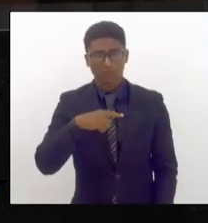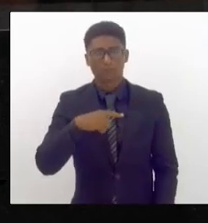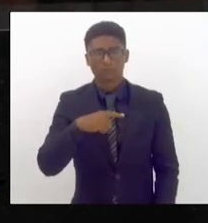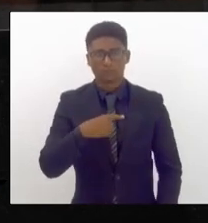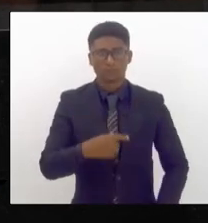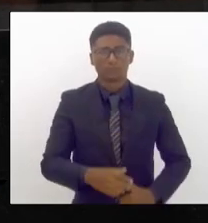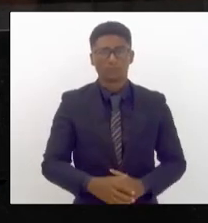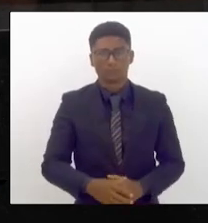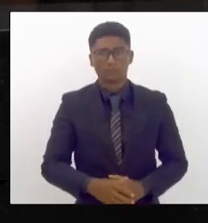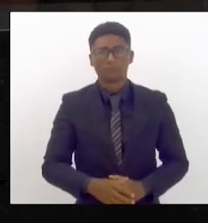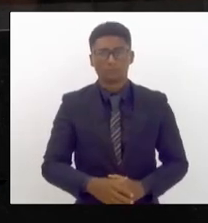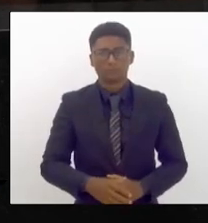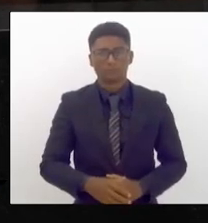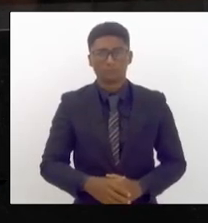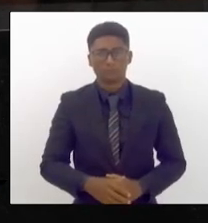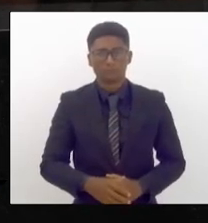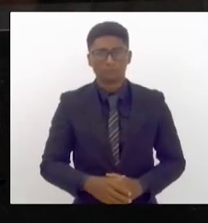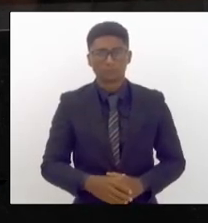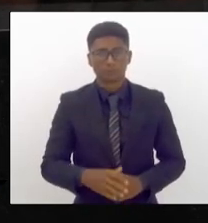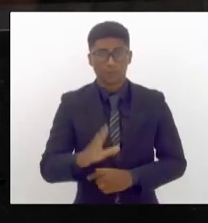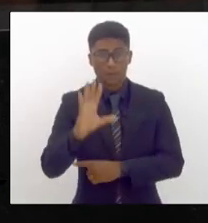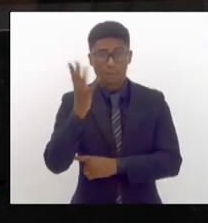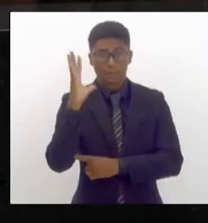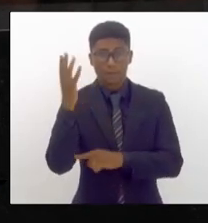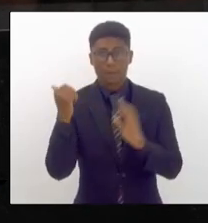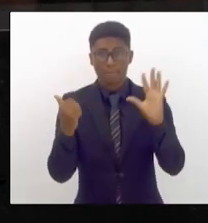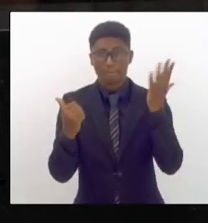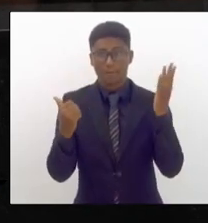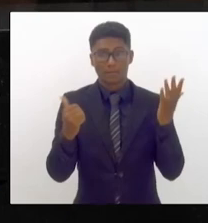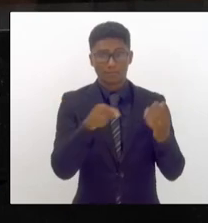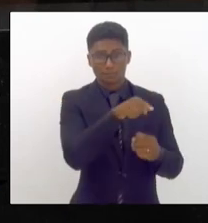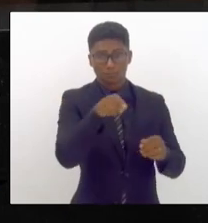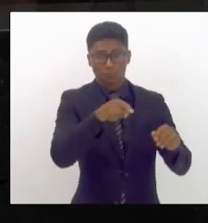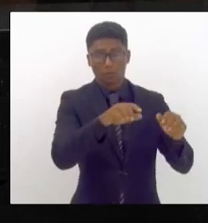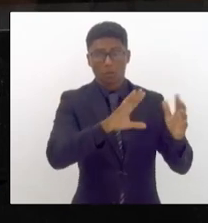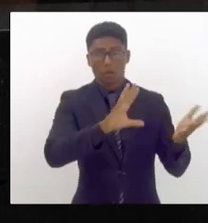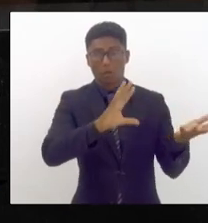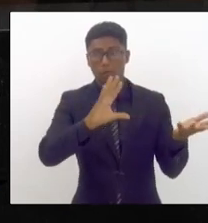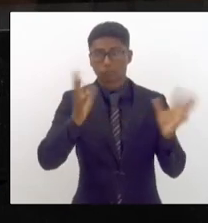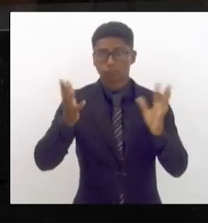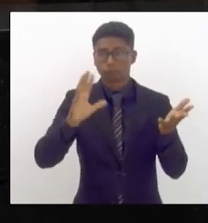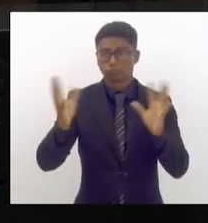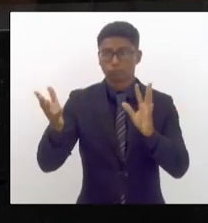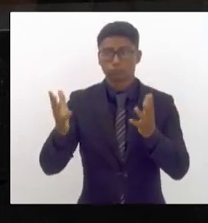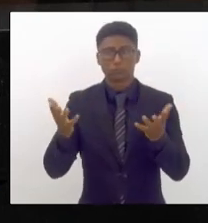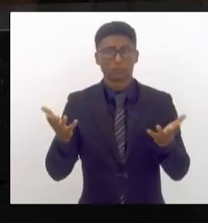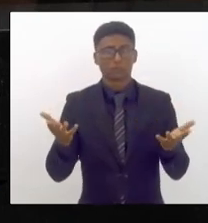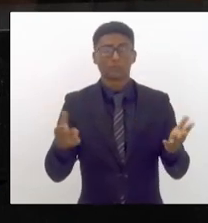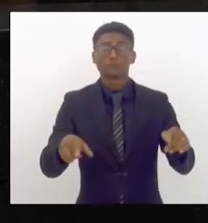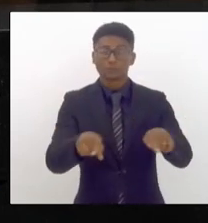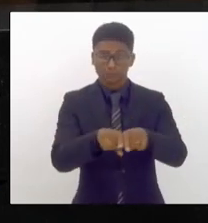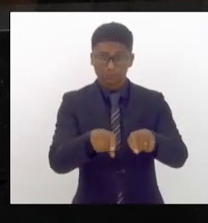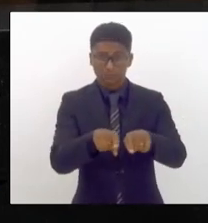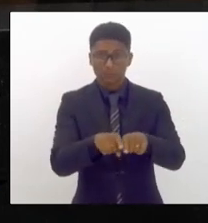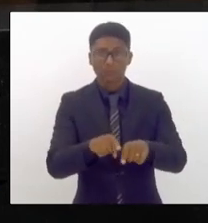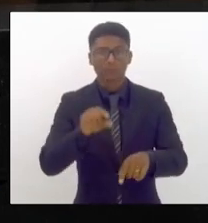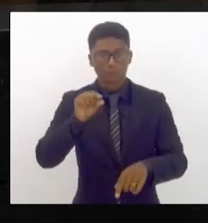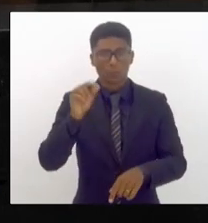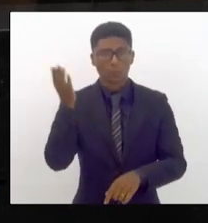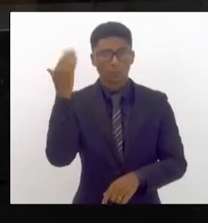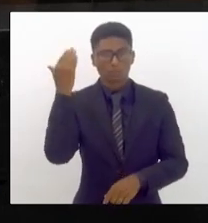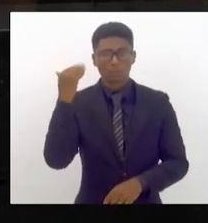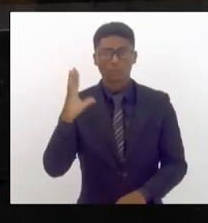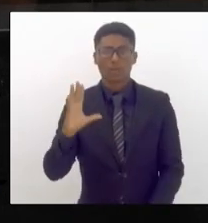acontecido com o meio ambiente recentemente nós tivemos também casos onde